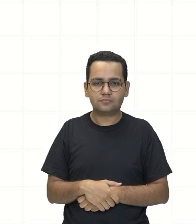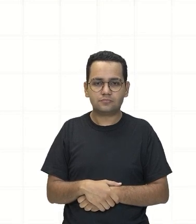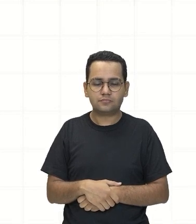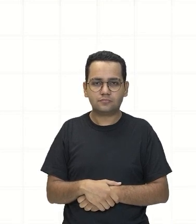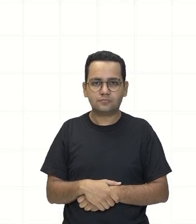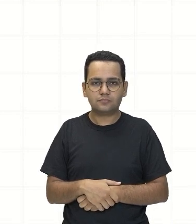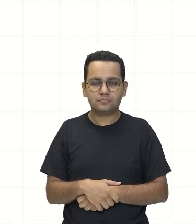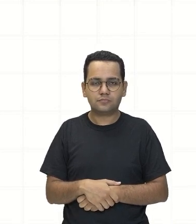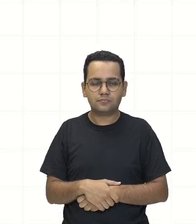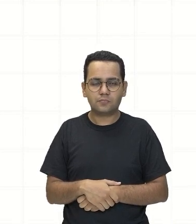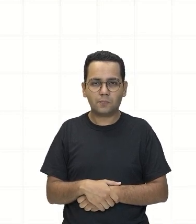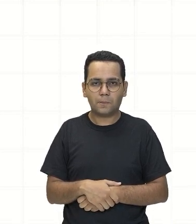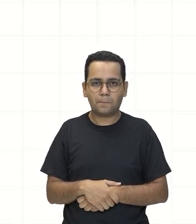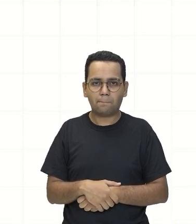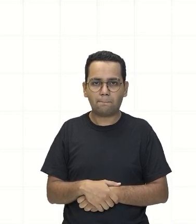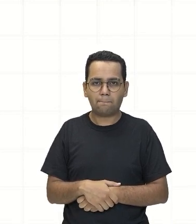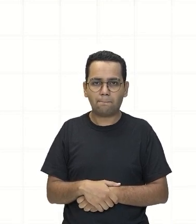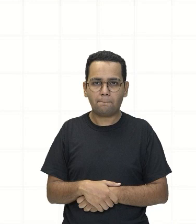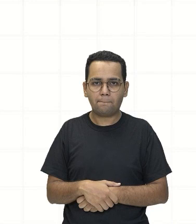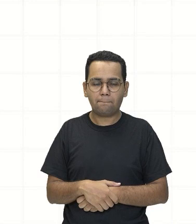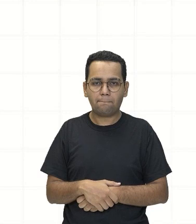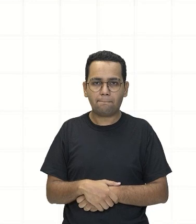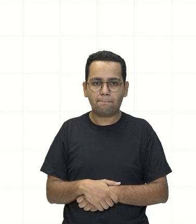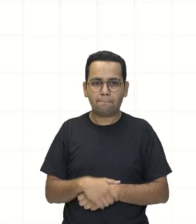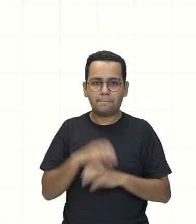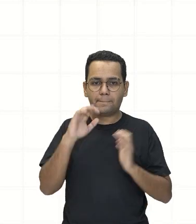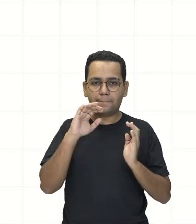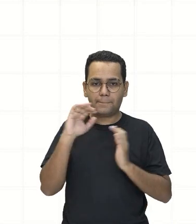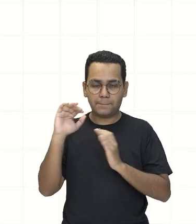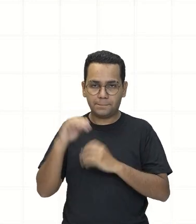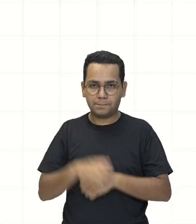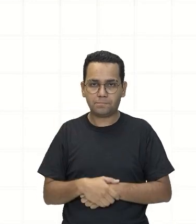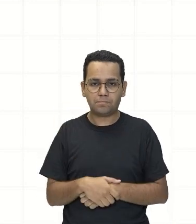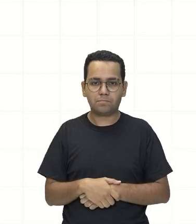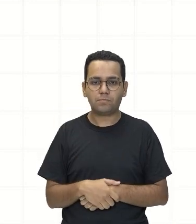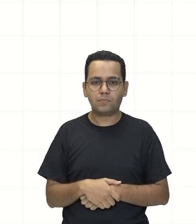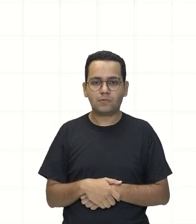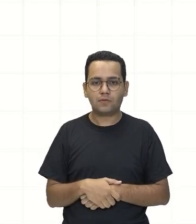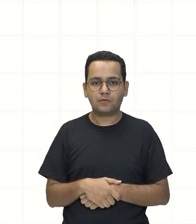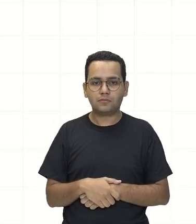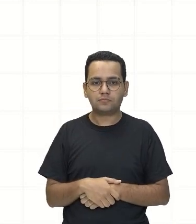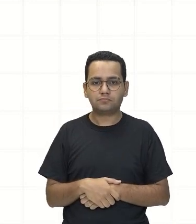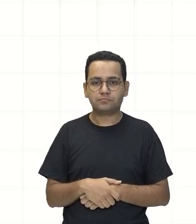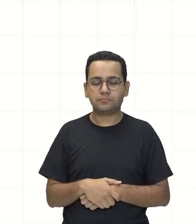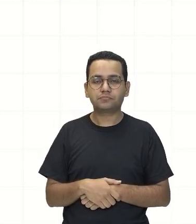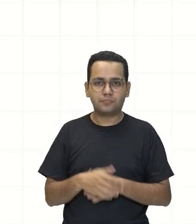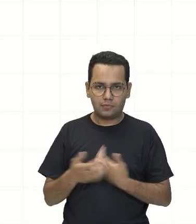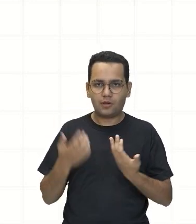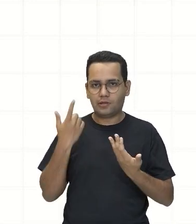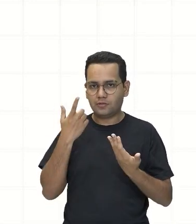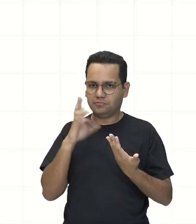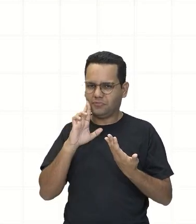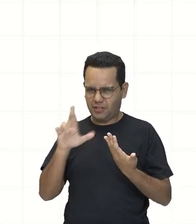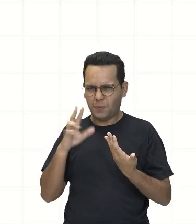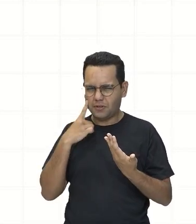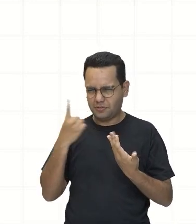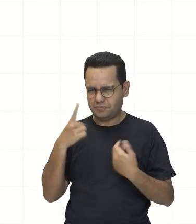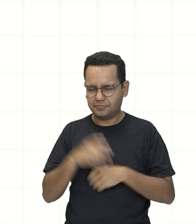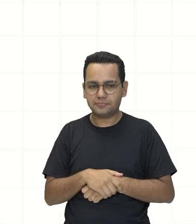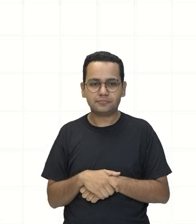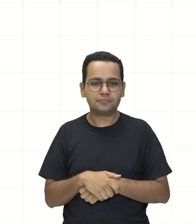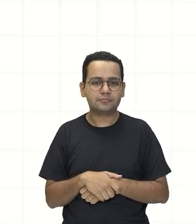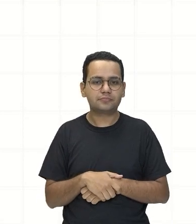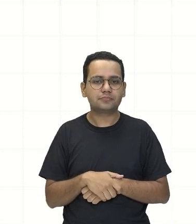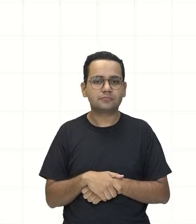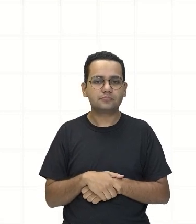Eu tenho Então, 40 vezes 10 elevado a 4 Então, eu vou poder adicionar Com 6